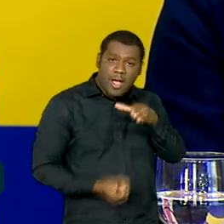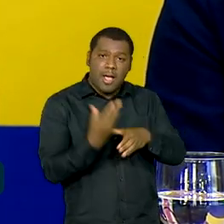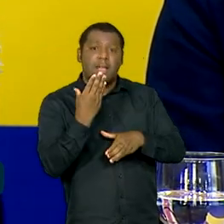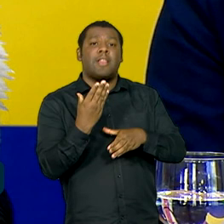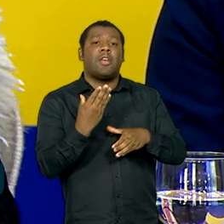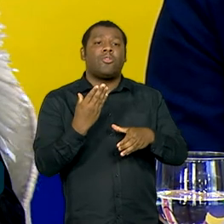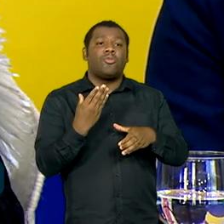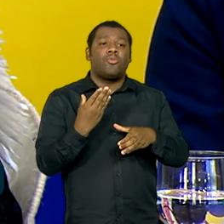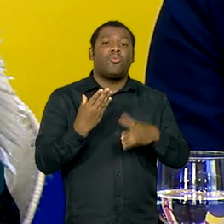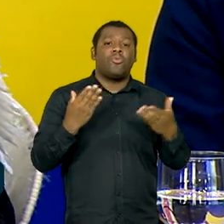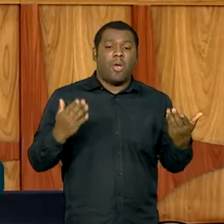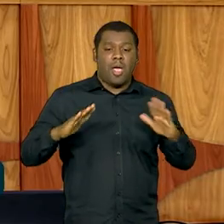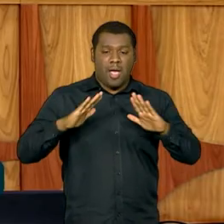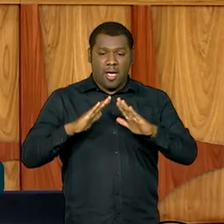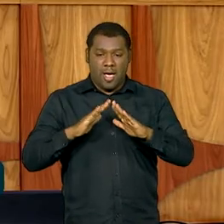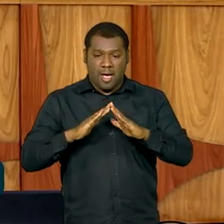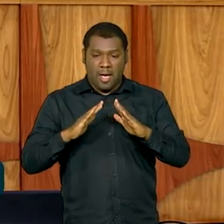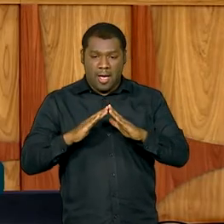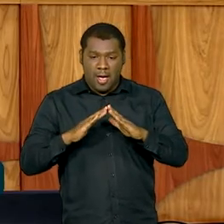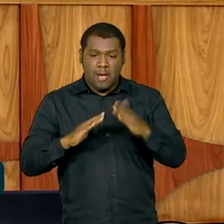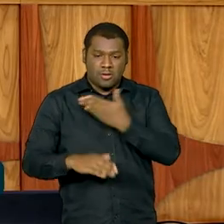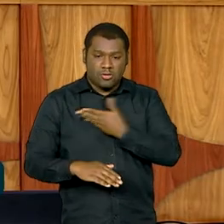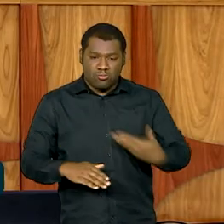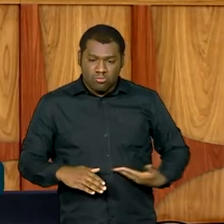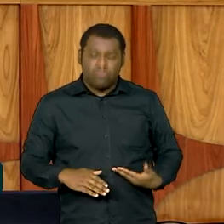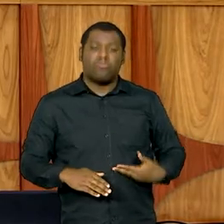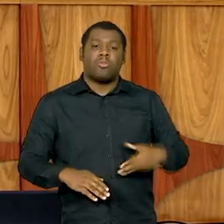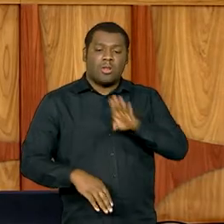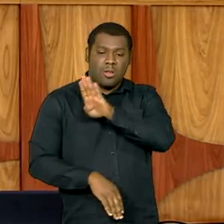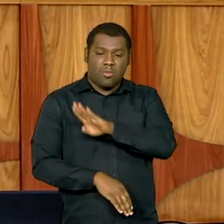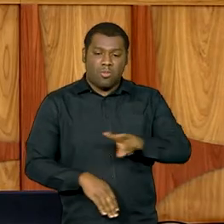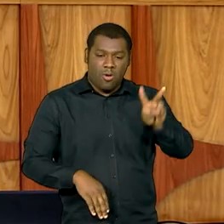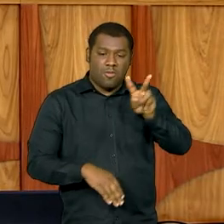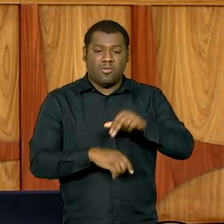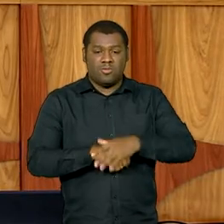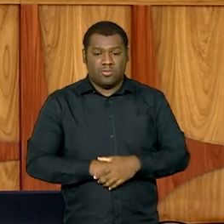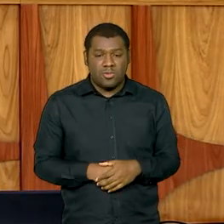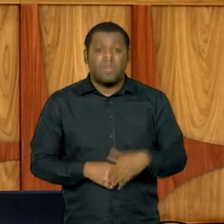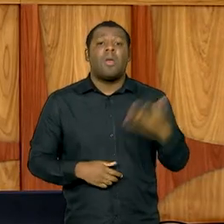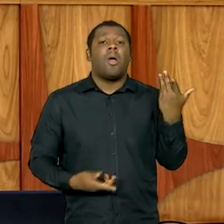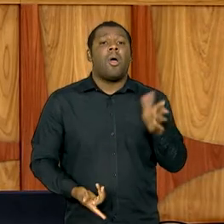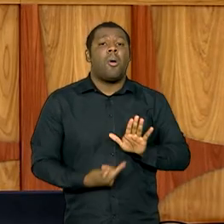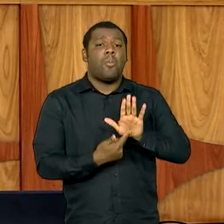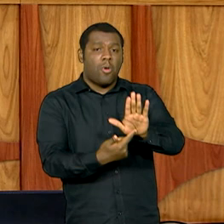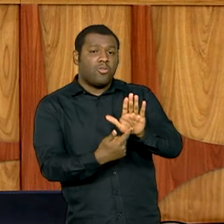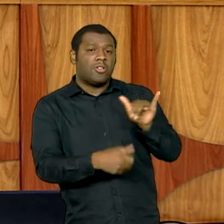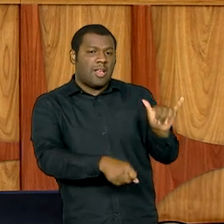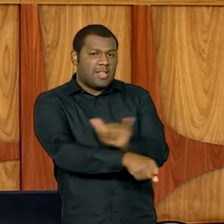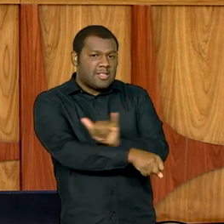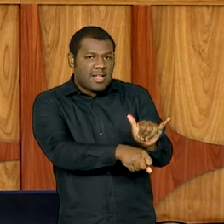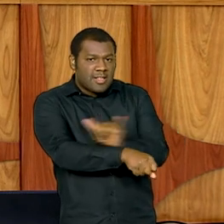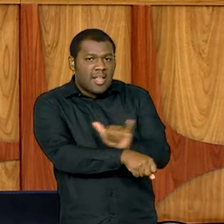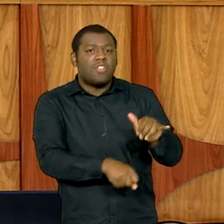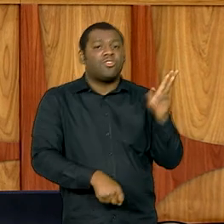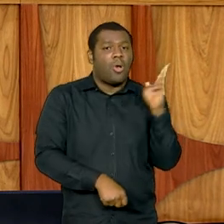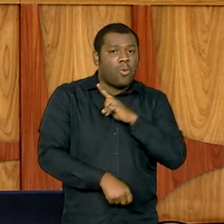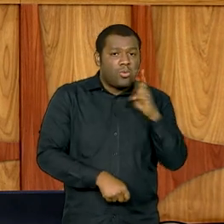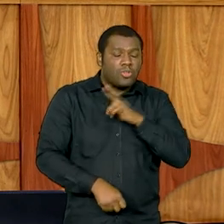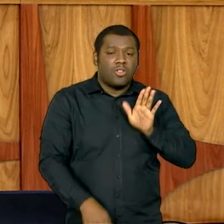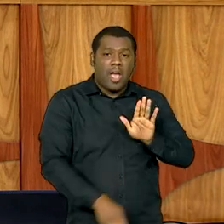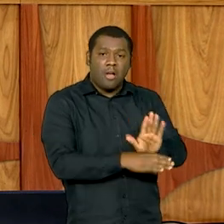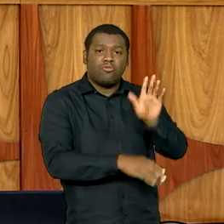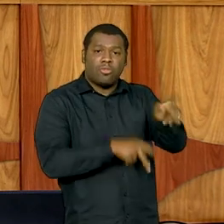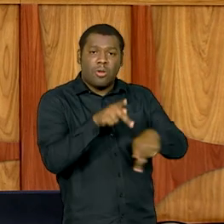Governo em Boa Vista. Durante a apresentação, foi divulgado um balanço das medidas de socorro aos Yanomami